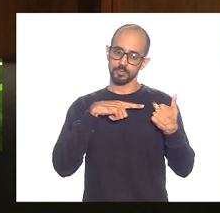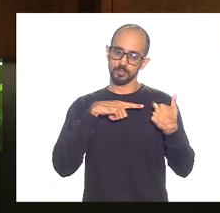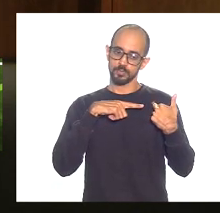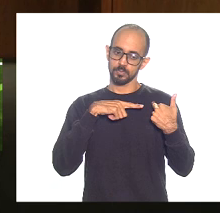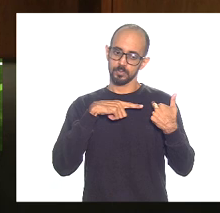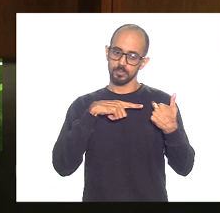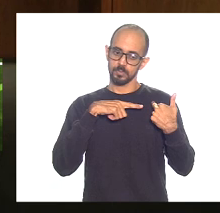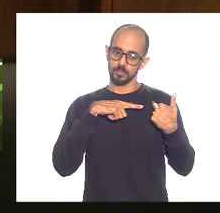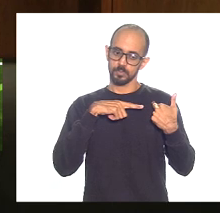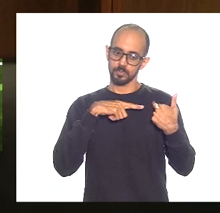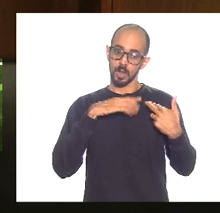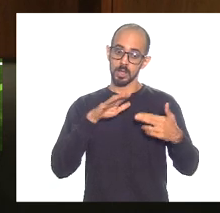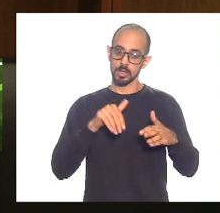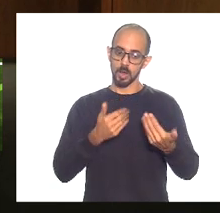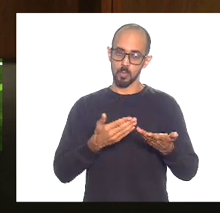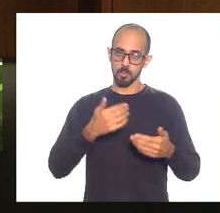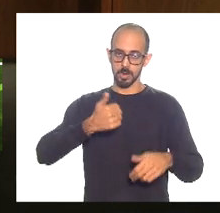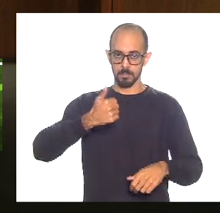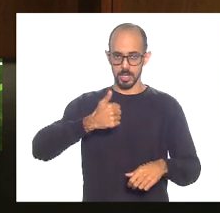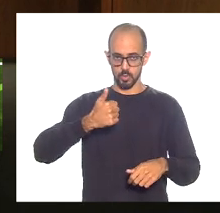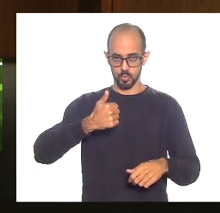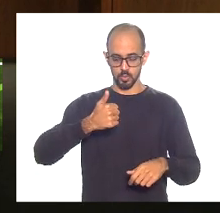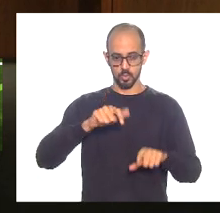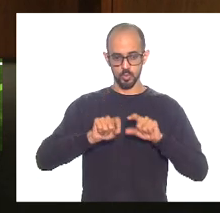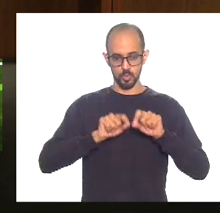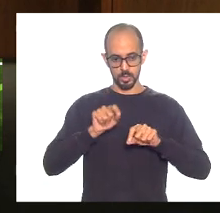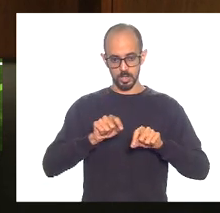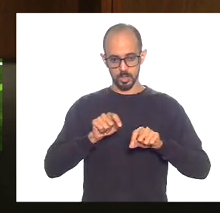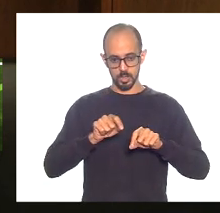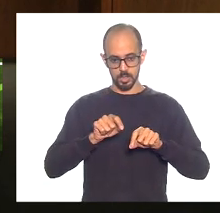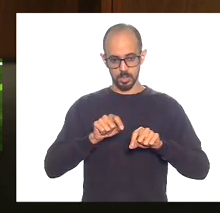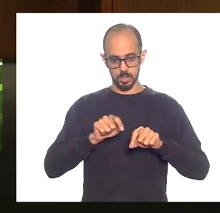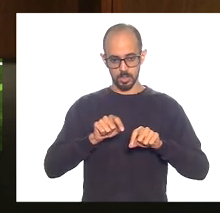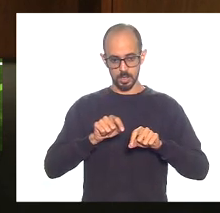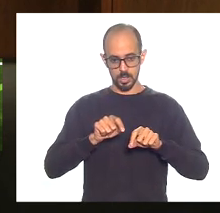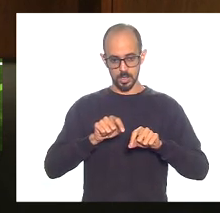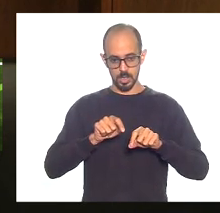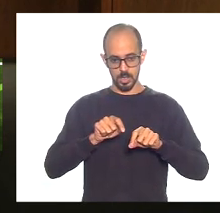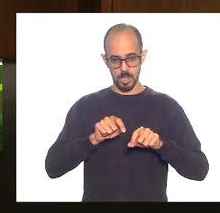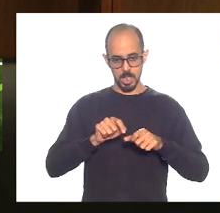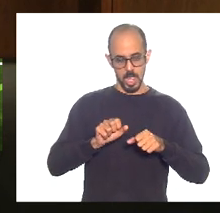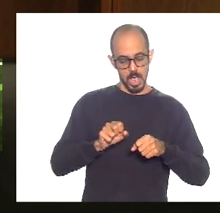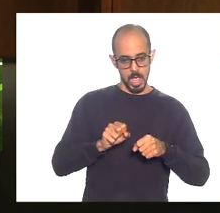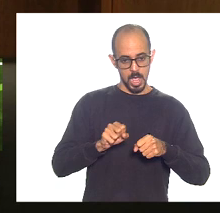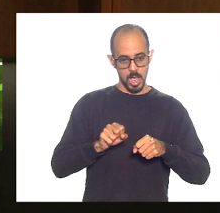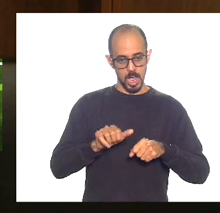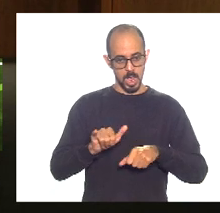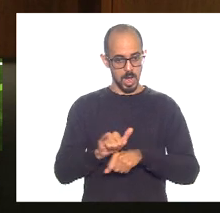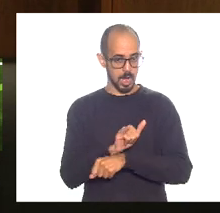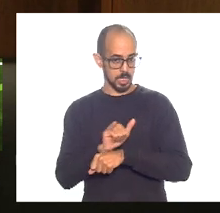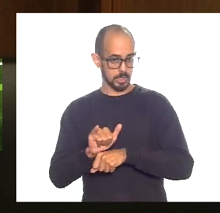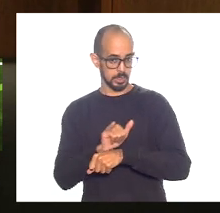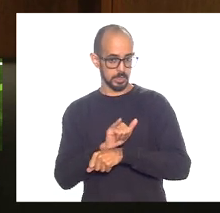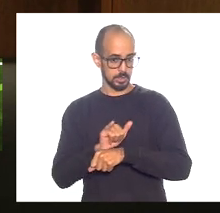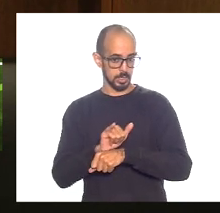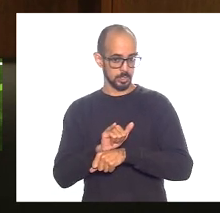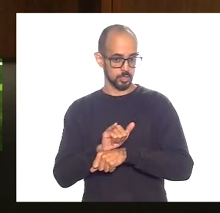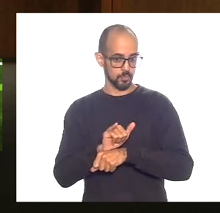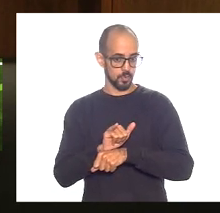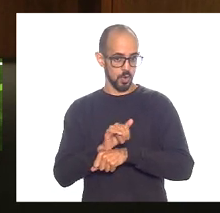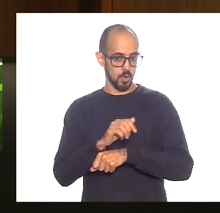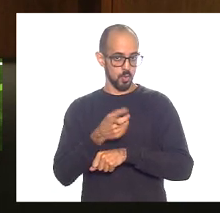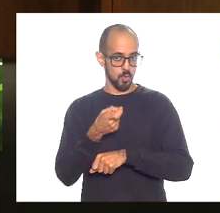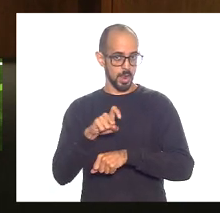o grande articulador da 159 foi o ex-governador Pesão